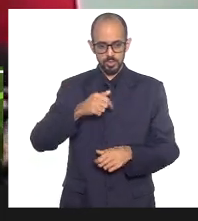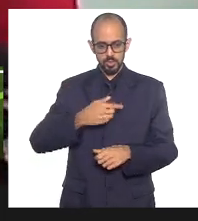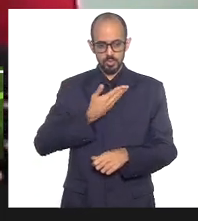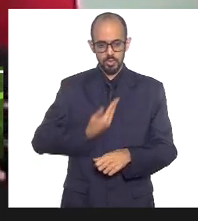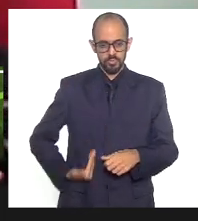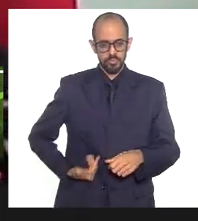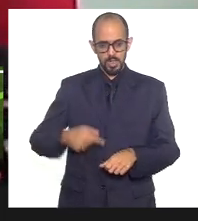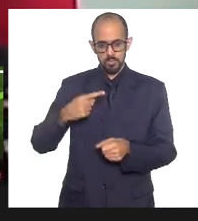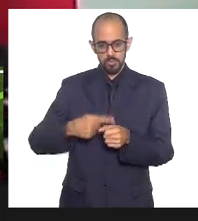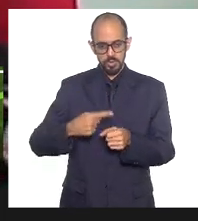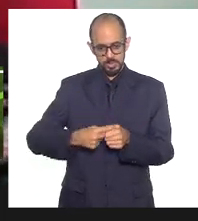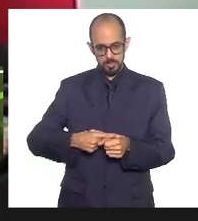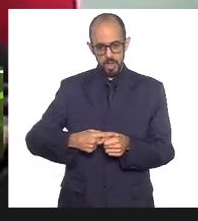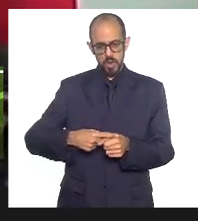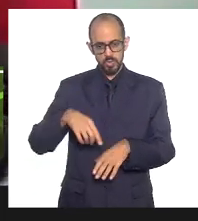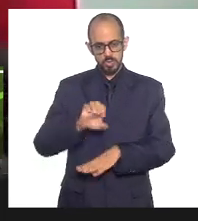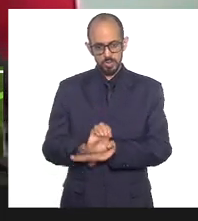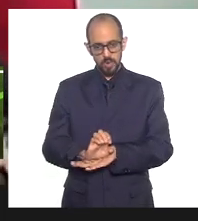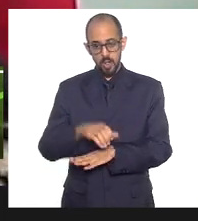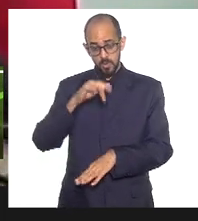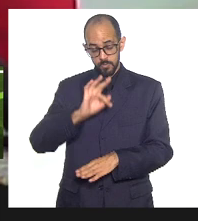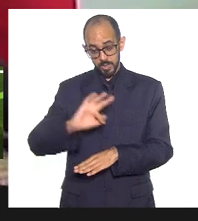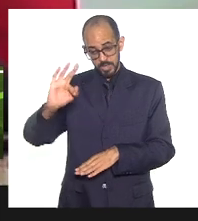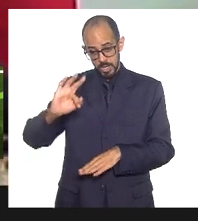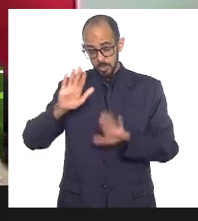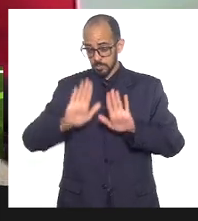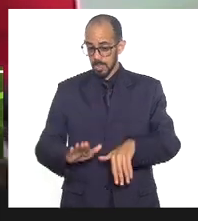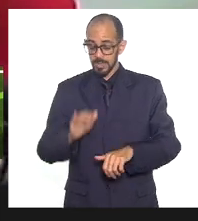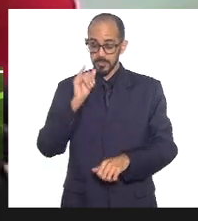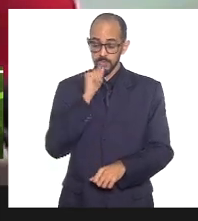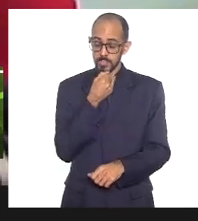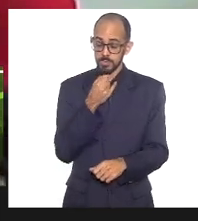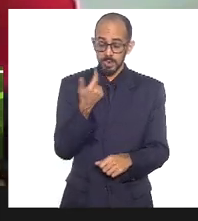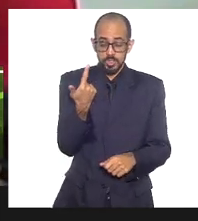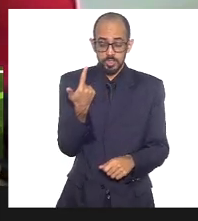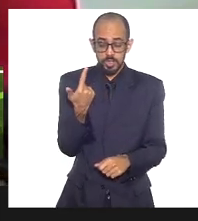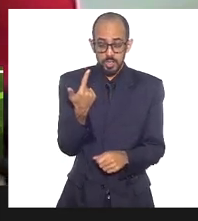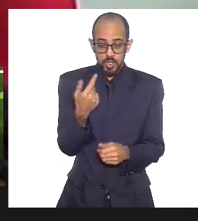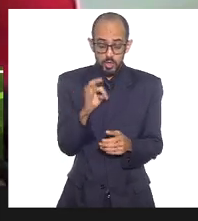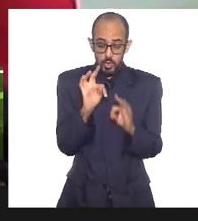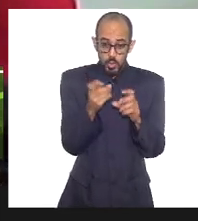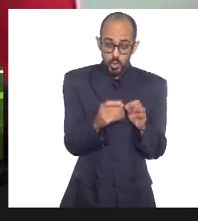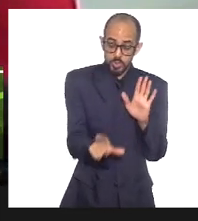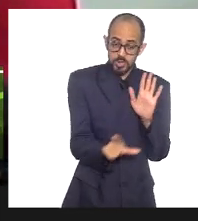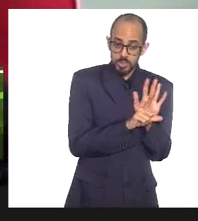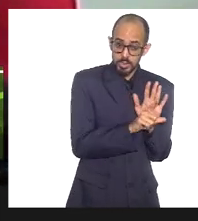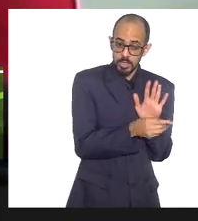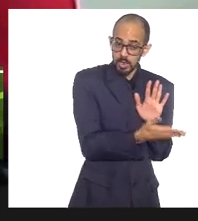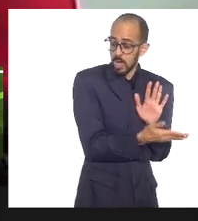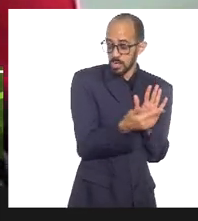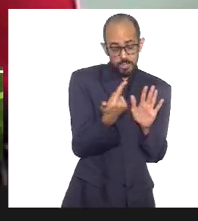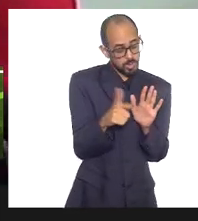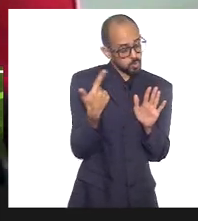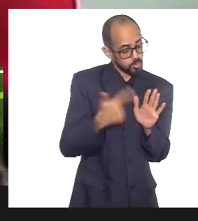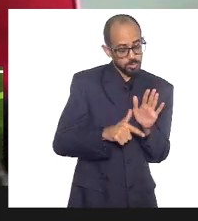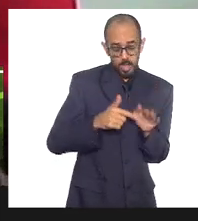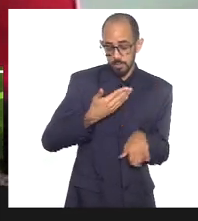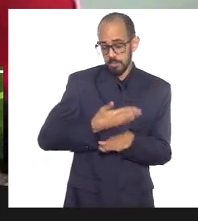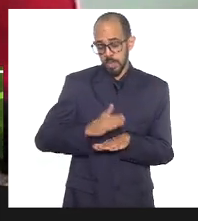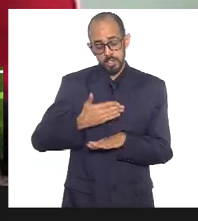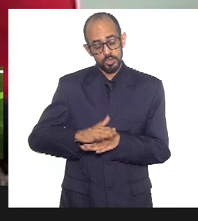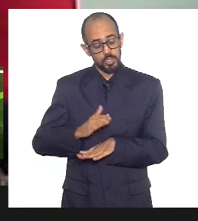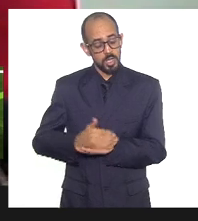governo estadual e federal, mas, lamentavelmente, esses direitos não estão sendo garantidos. E aí,